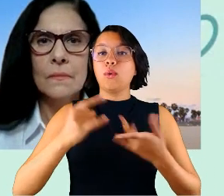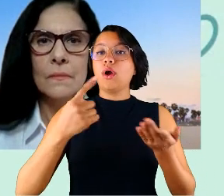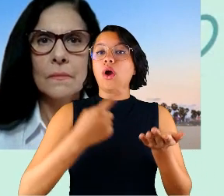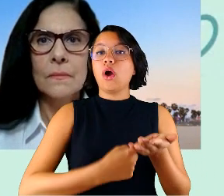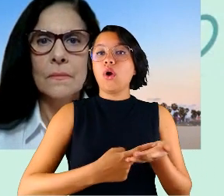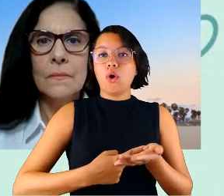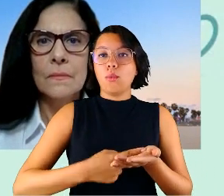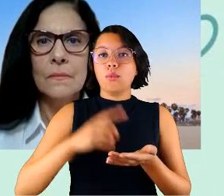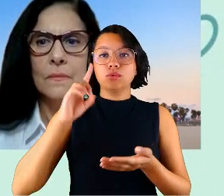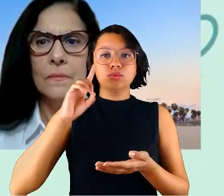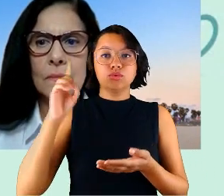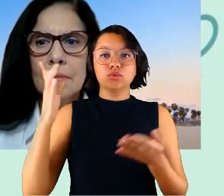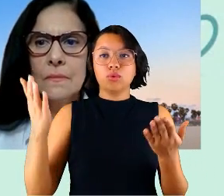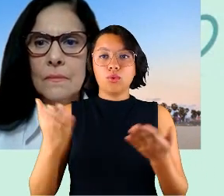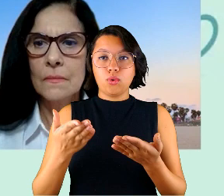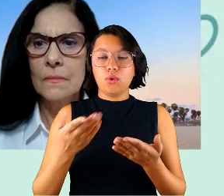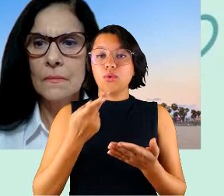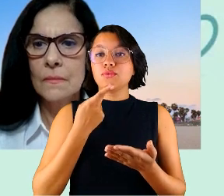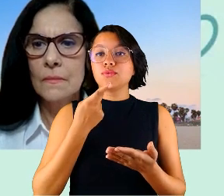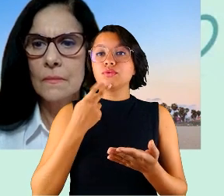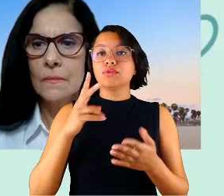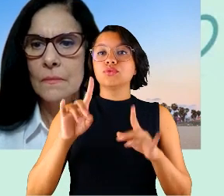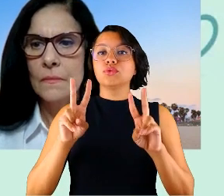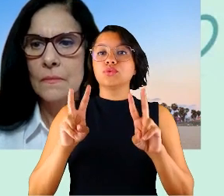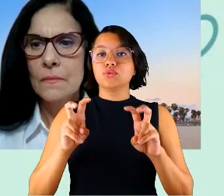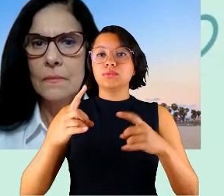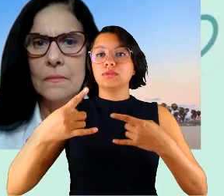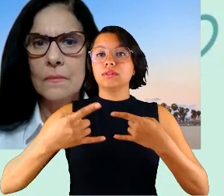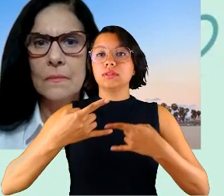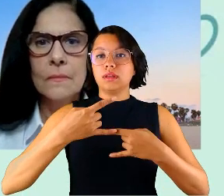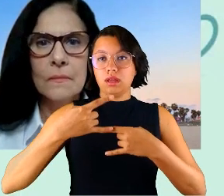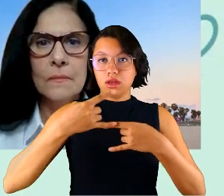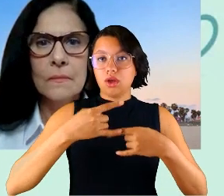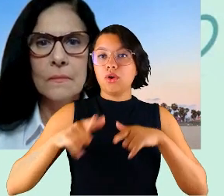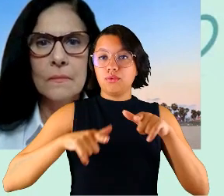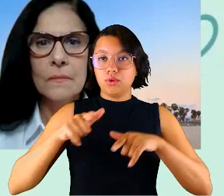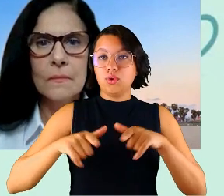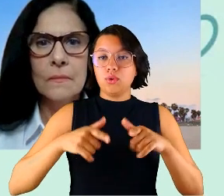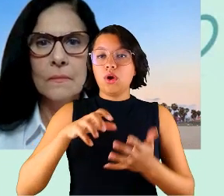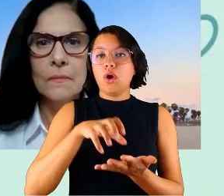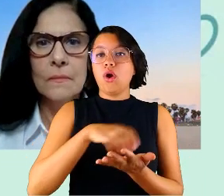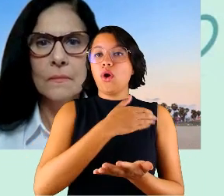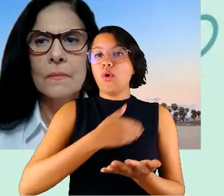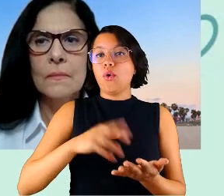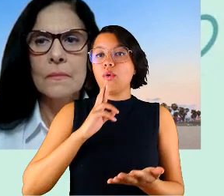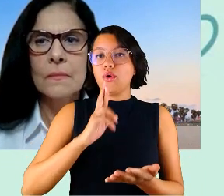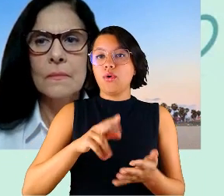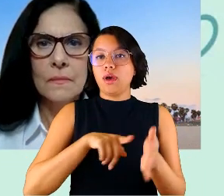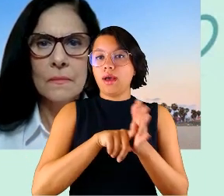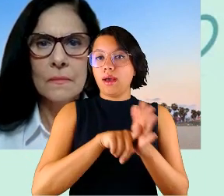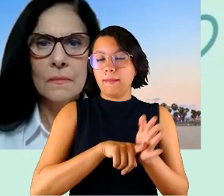de hoje, vamos falar sobre teletrabalho em órgãos públicos, resultados das pesquisas.